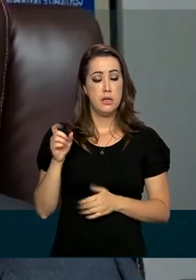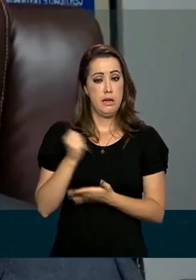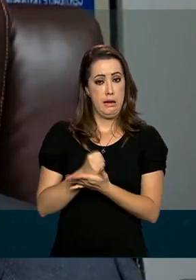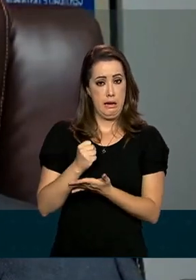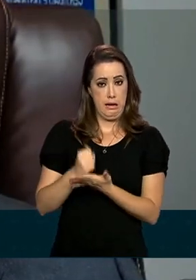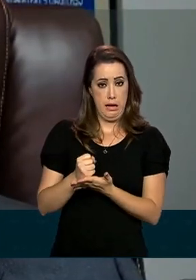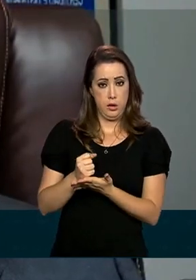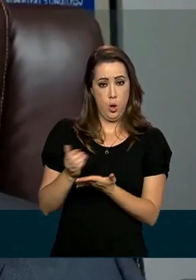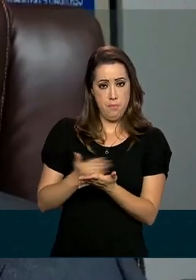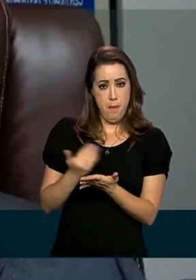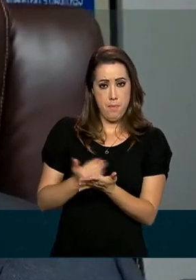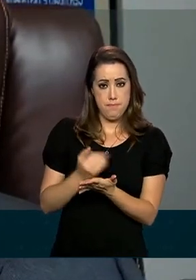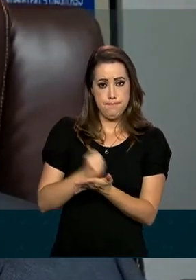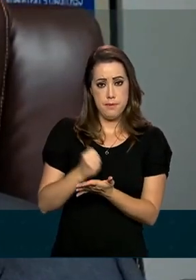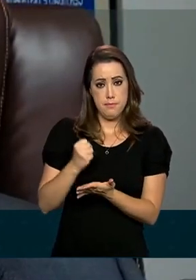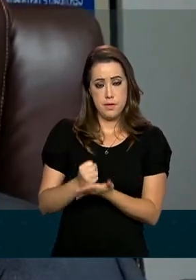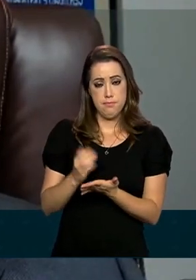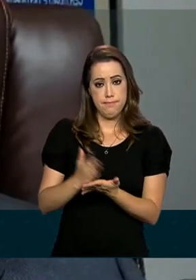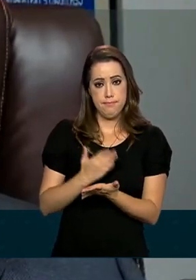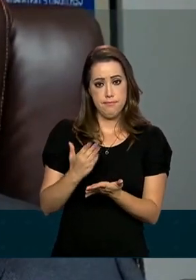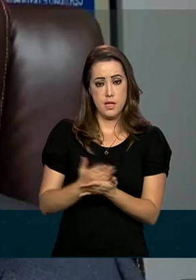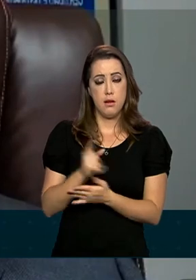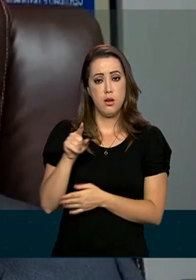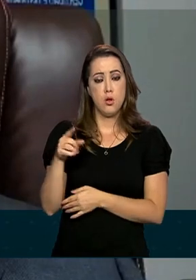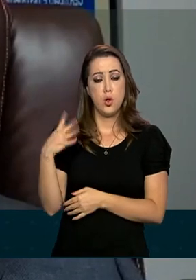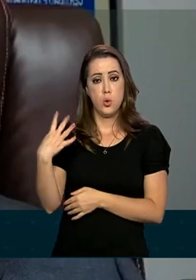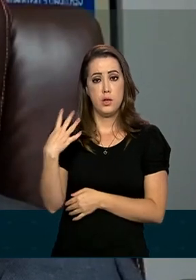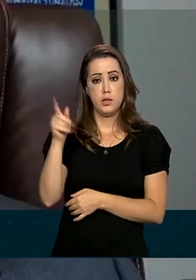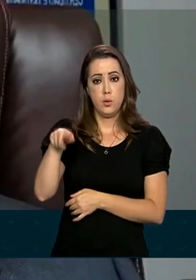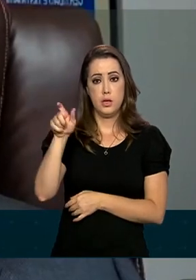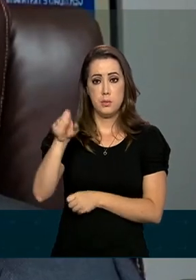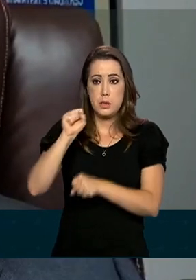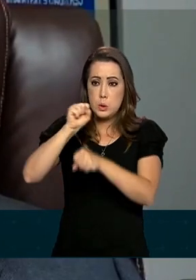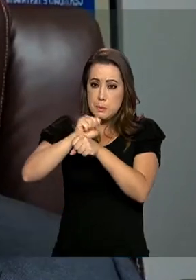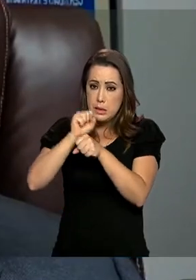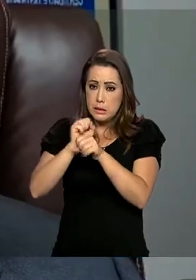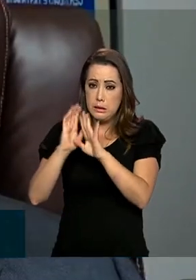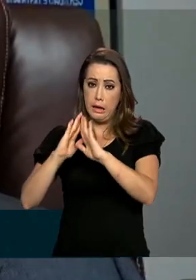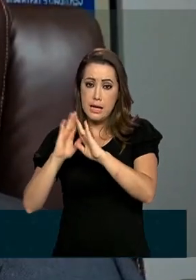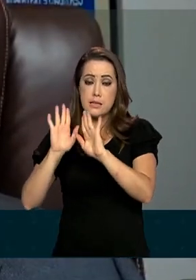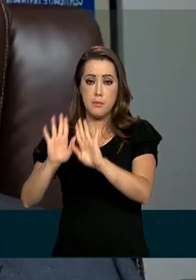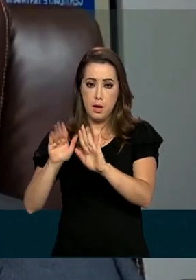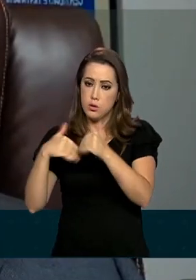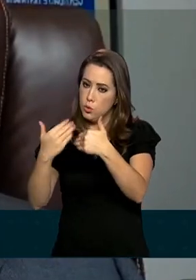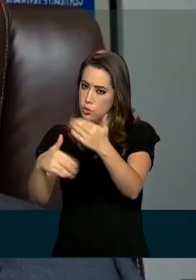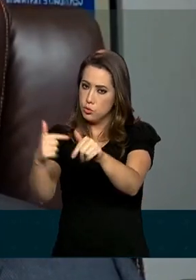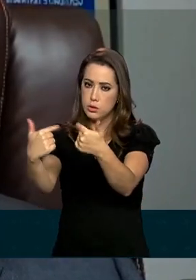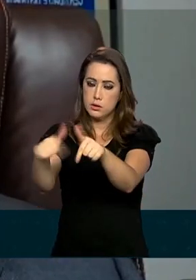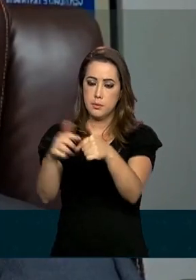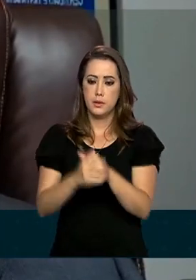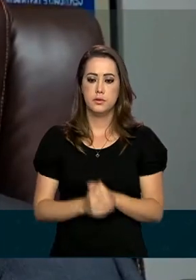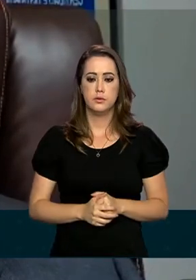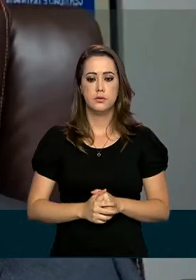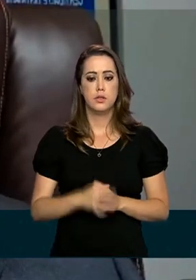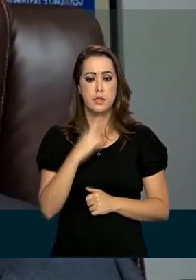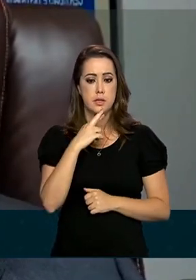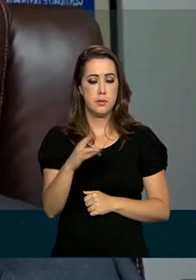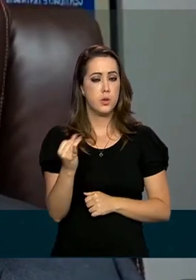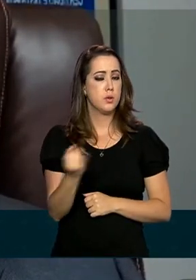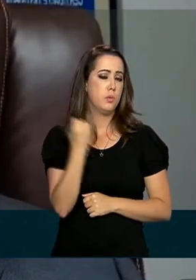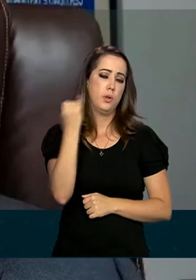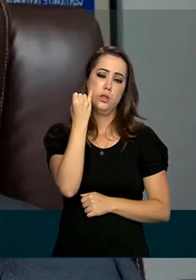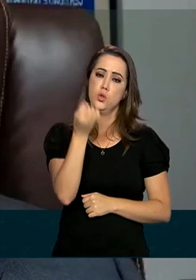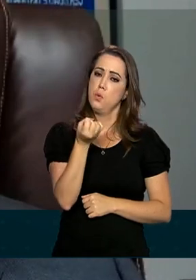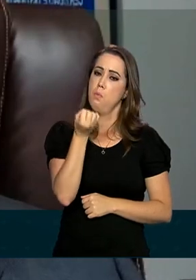tiveram o contrato suspenso, mas preservaram os empregos. O resultado final foi bom para o empregado que precisa